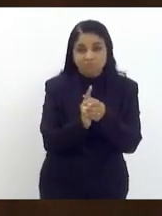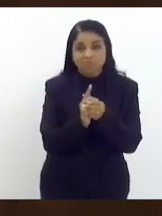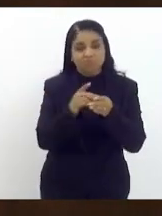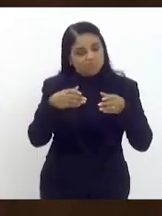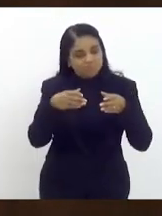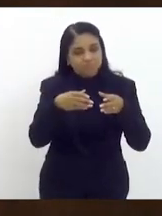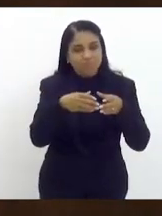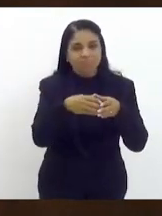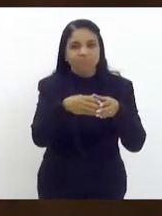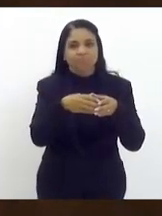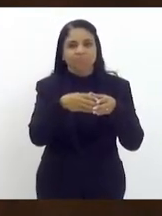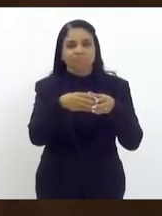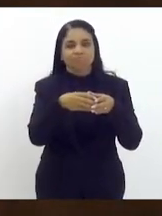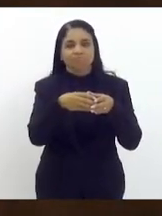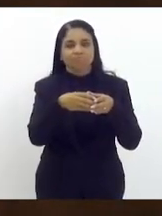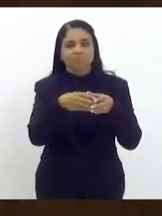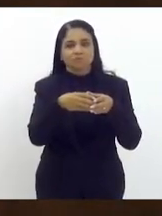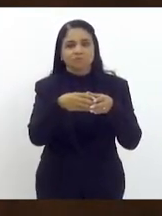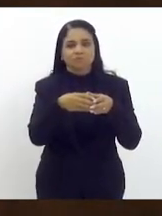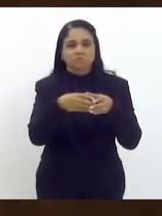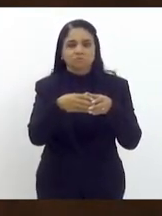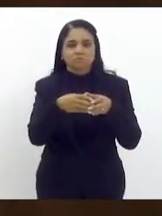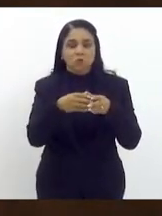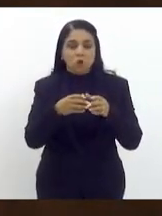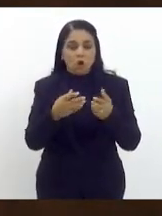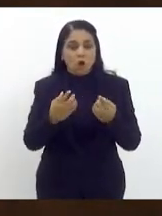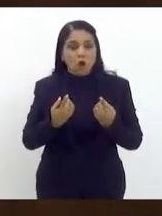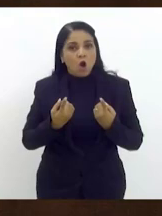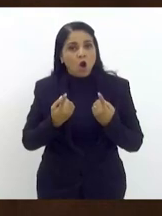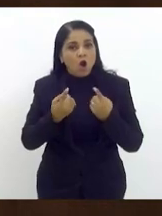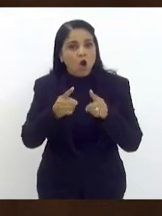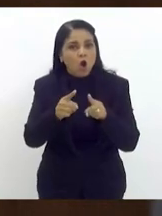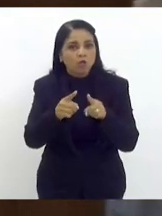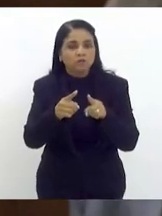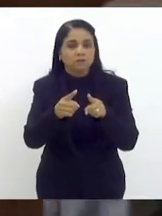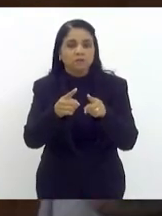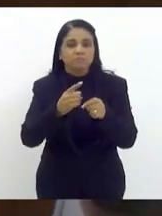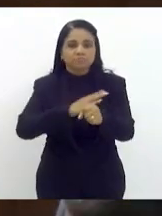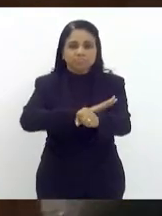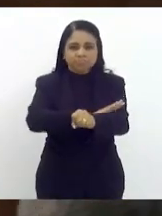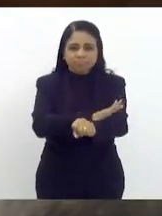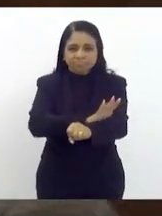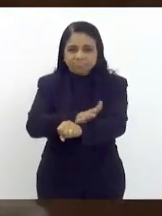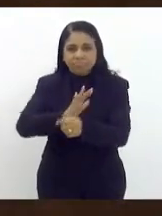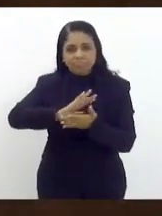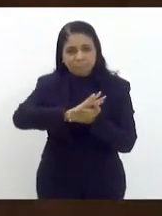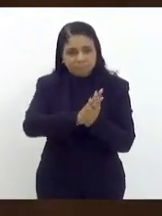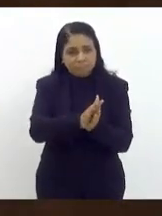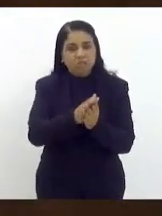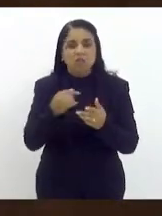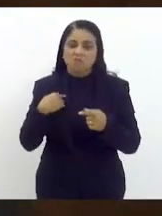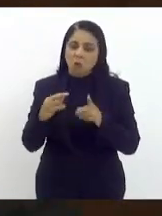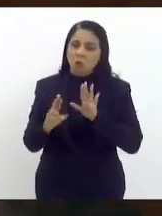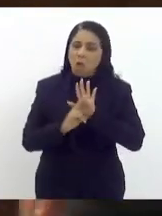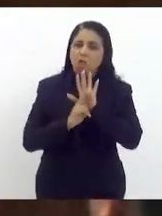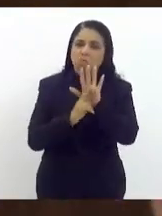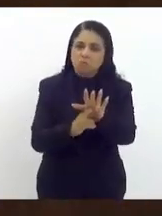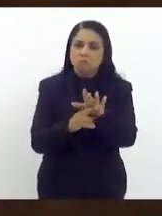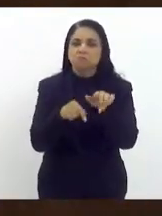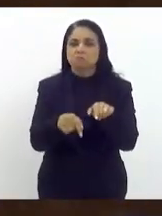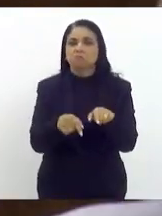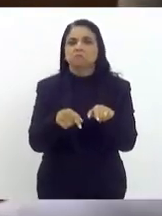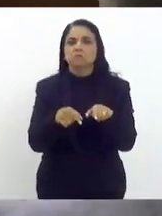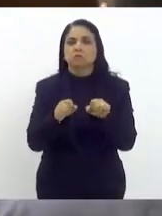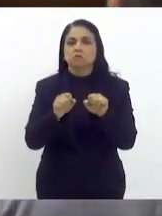intolerância vai em todas as audiências foi recentemente numa muito bacana representativa que